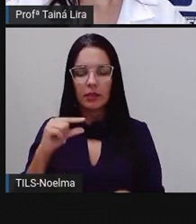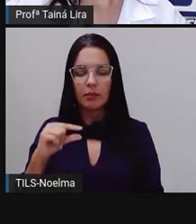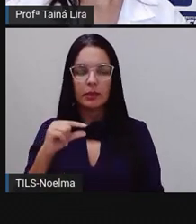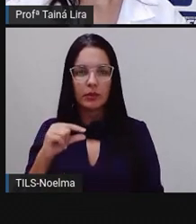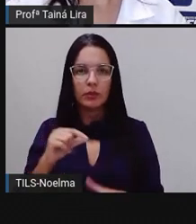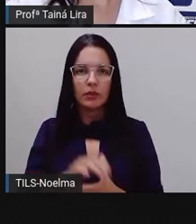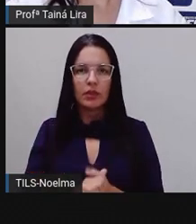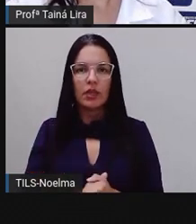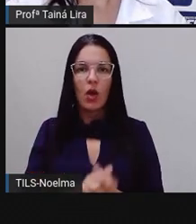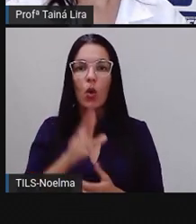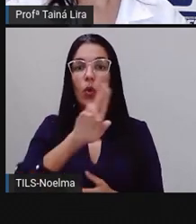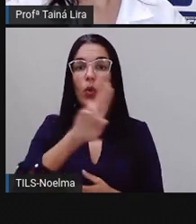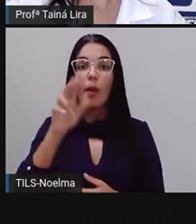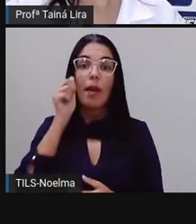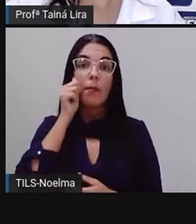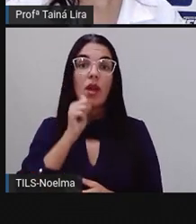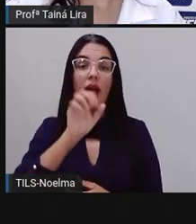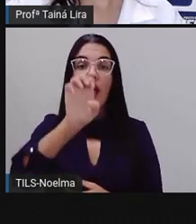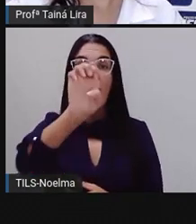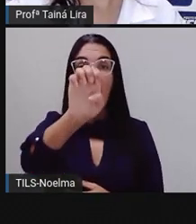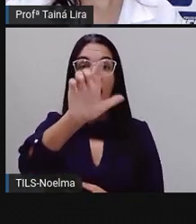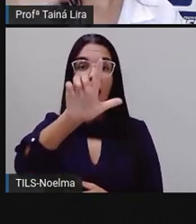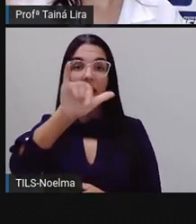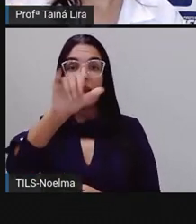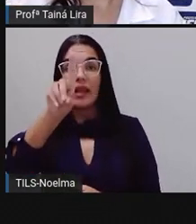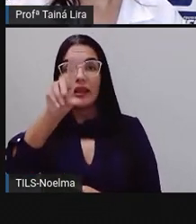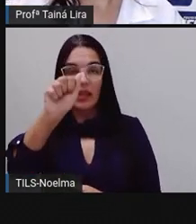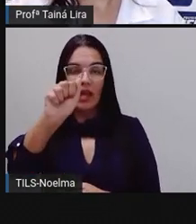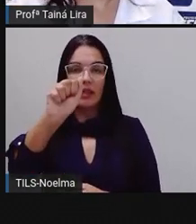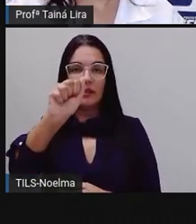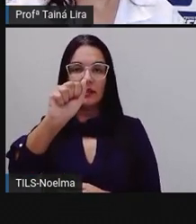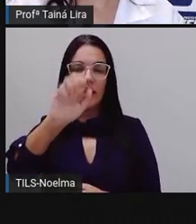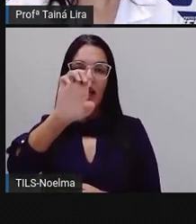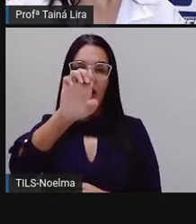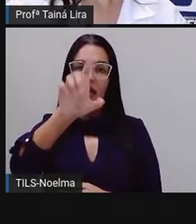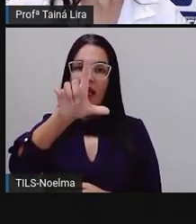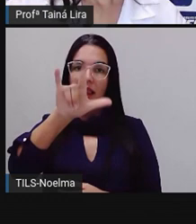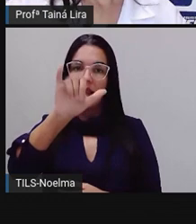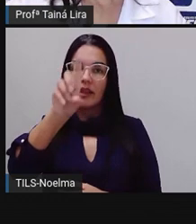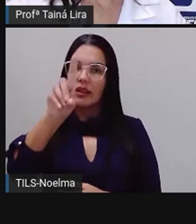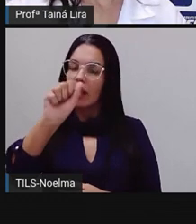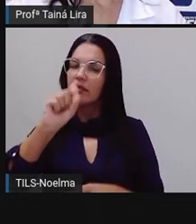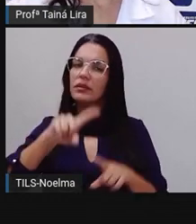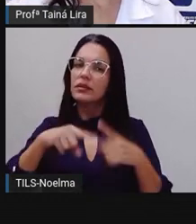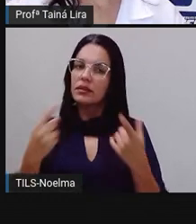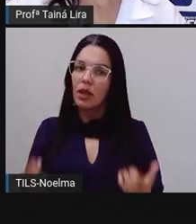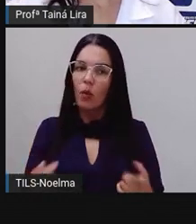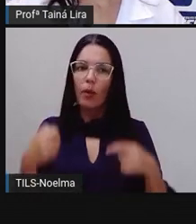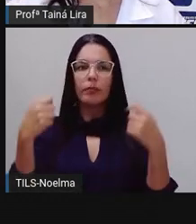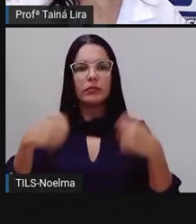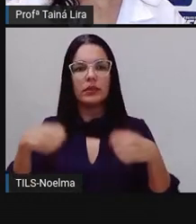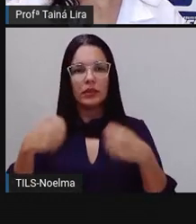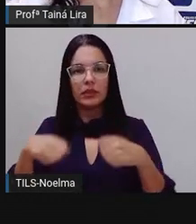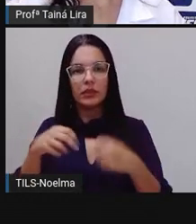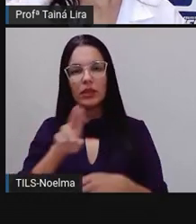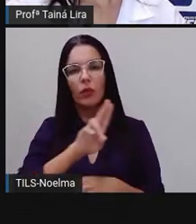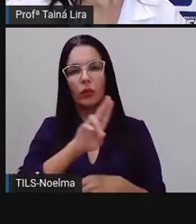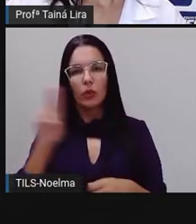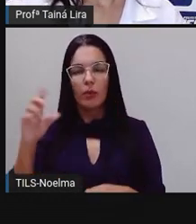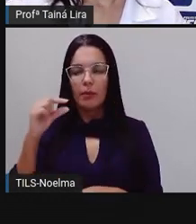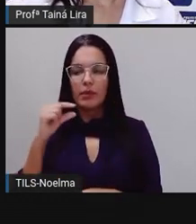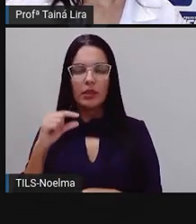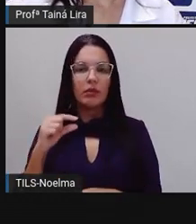Élida, também, ó, é uma palavra que é nome de pessoa, então, não podemos escrever de minúscula.